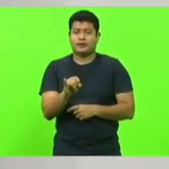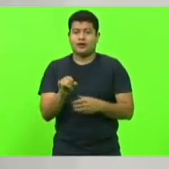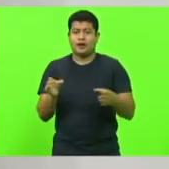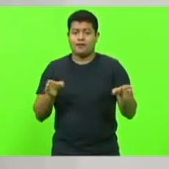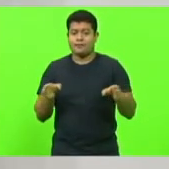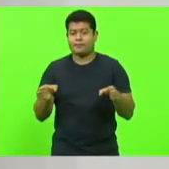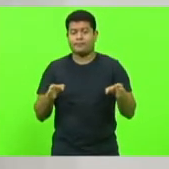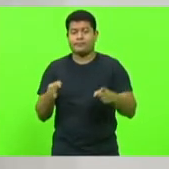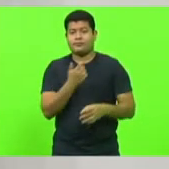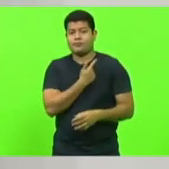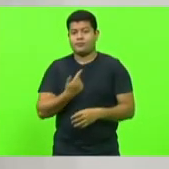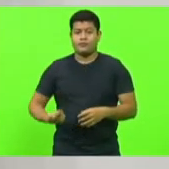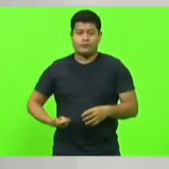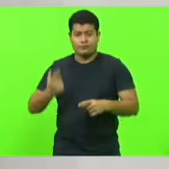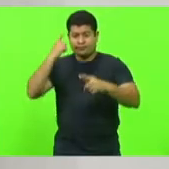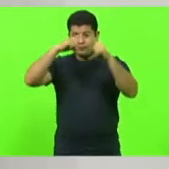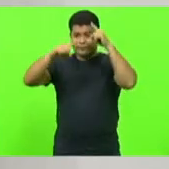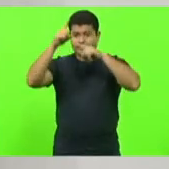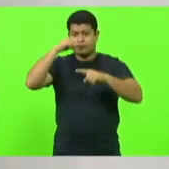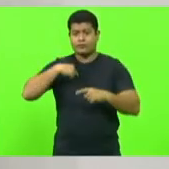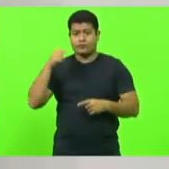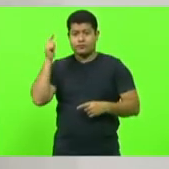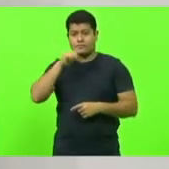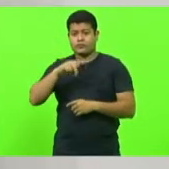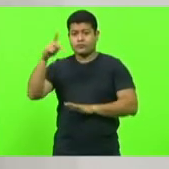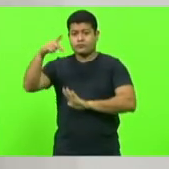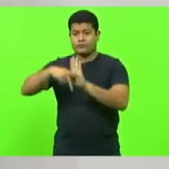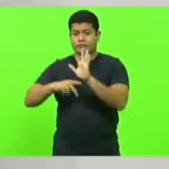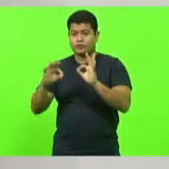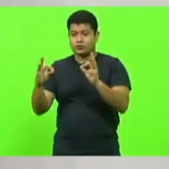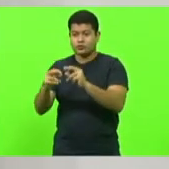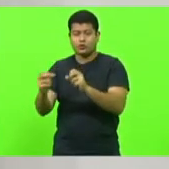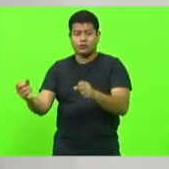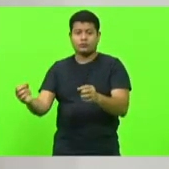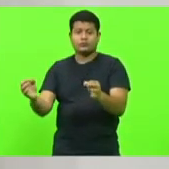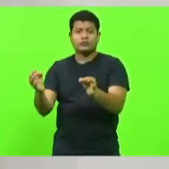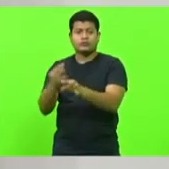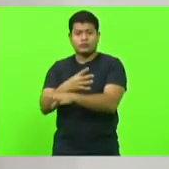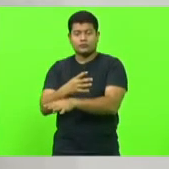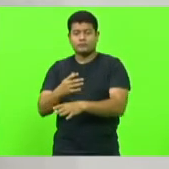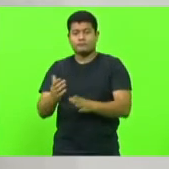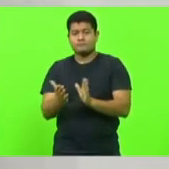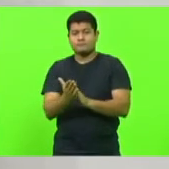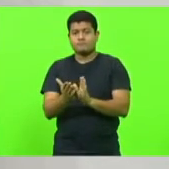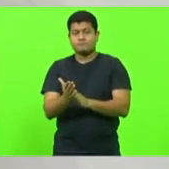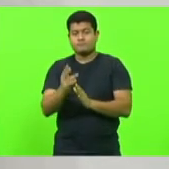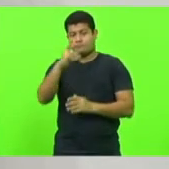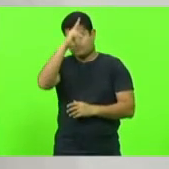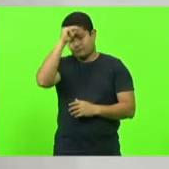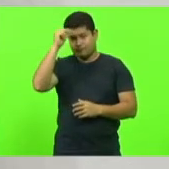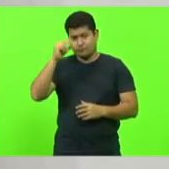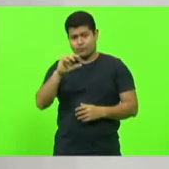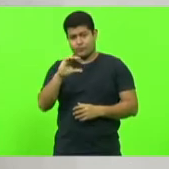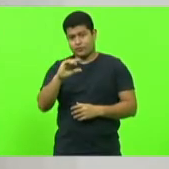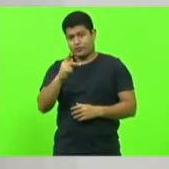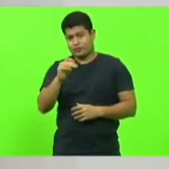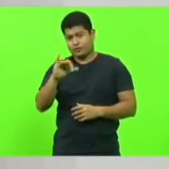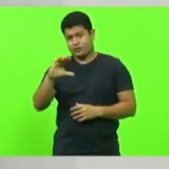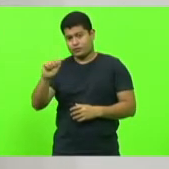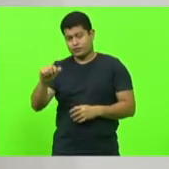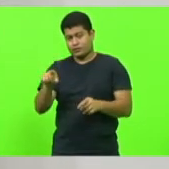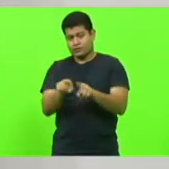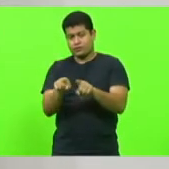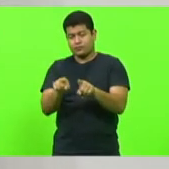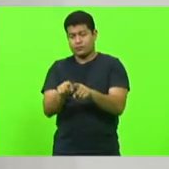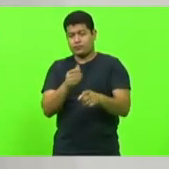conseguir ter aquele projeto todo concluído. Parabéns à Prefeita Chica, colega deputado